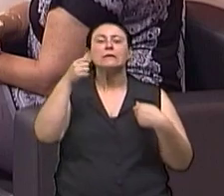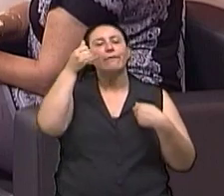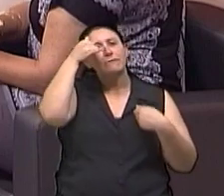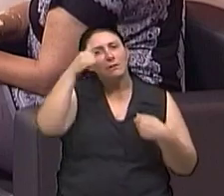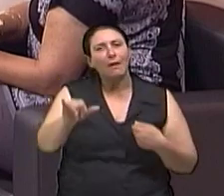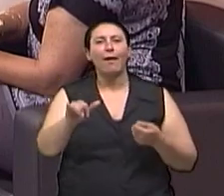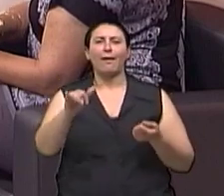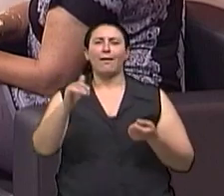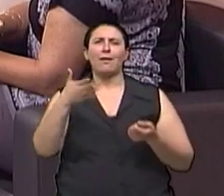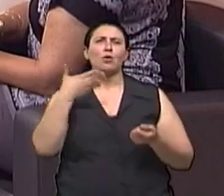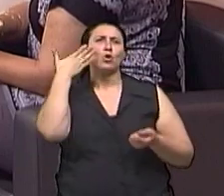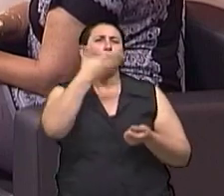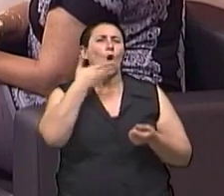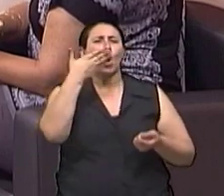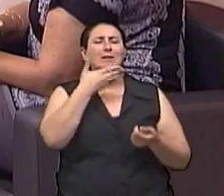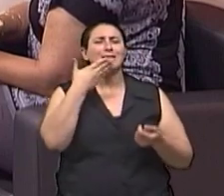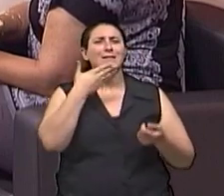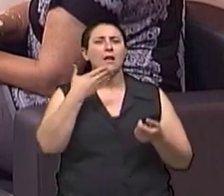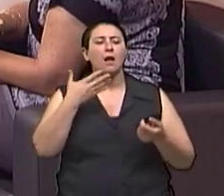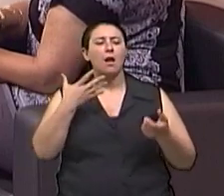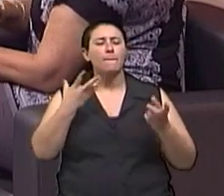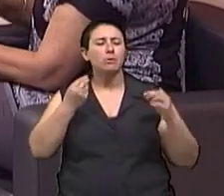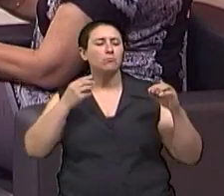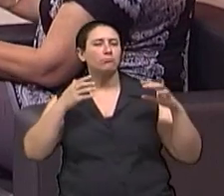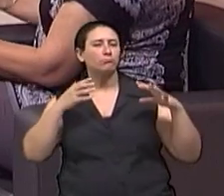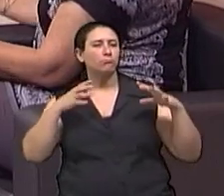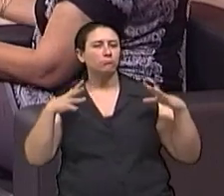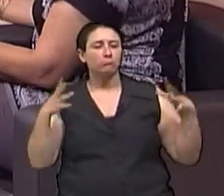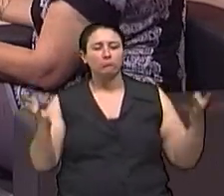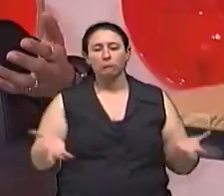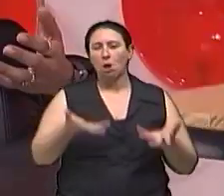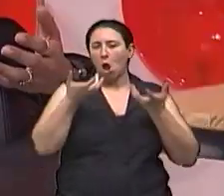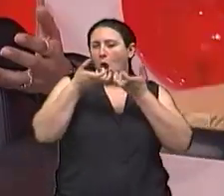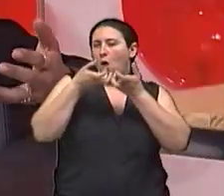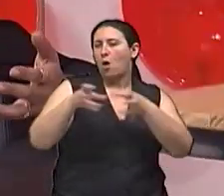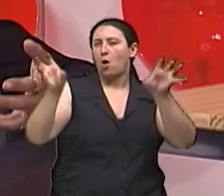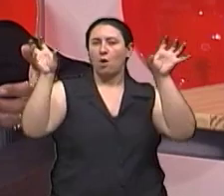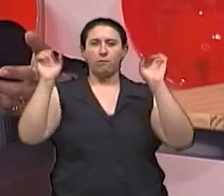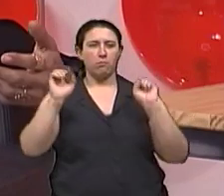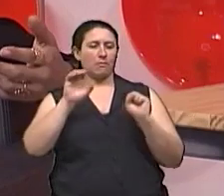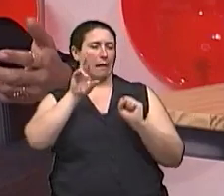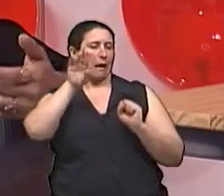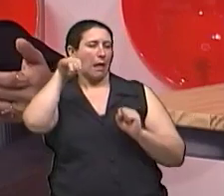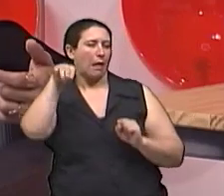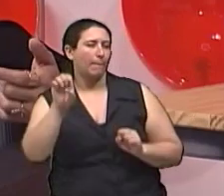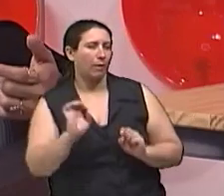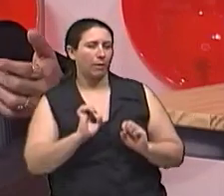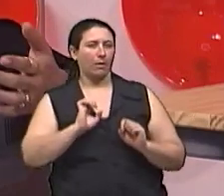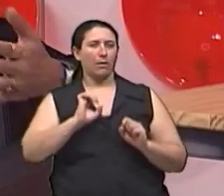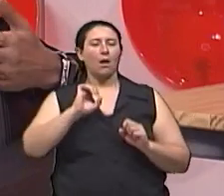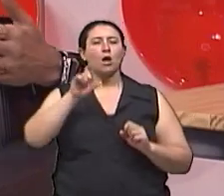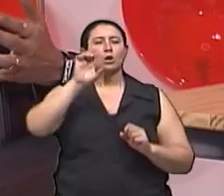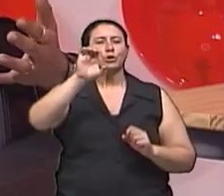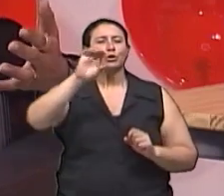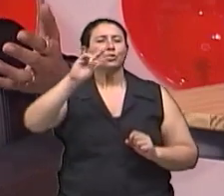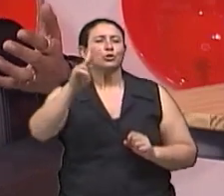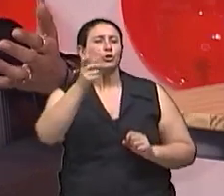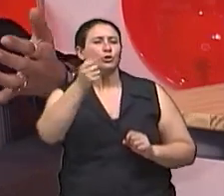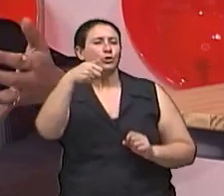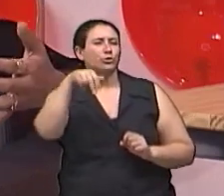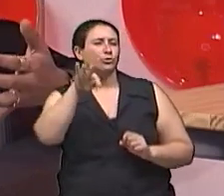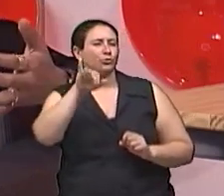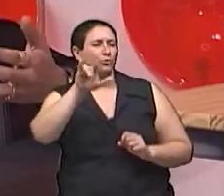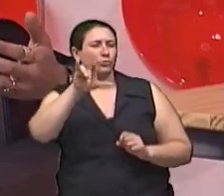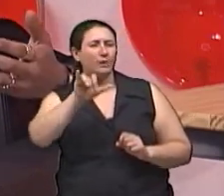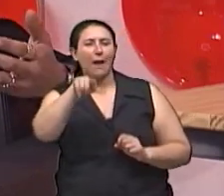sejam doces Com muitos preparados Em termos de ovos Cremes, chantilly Usar mais